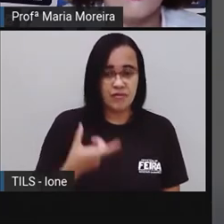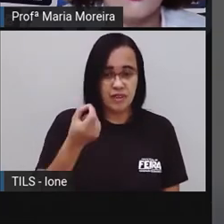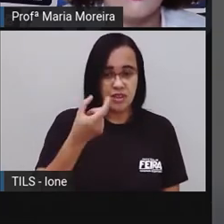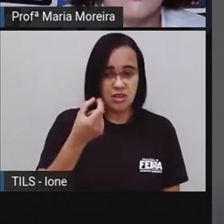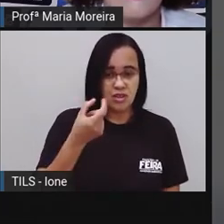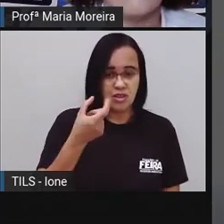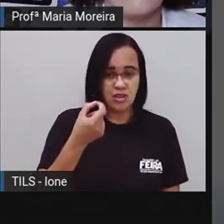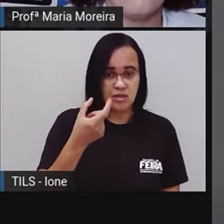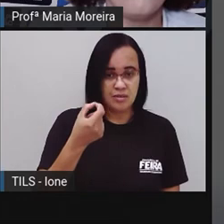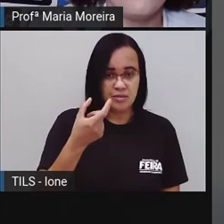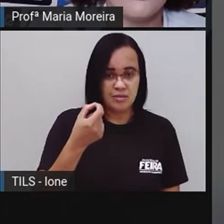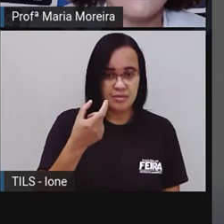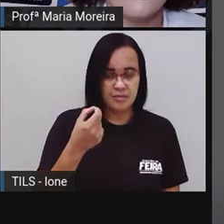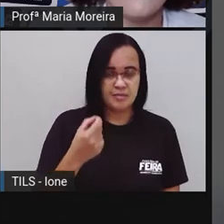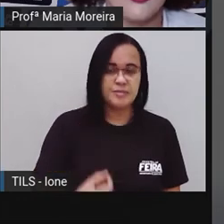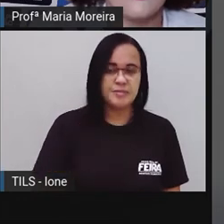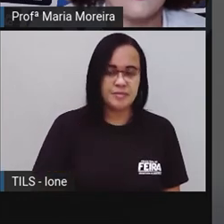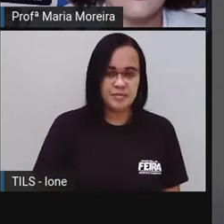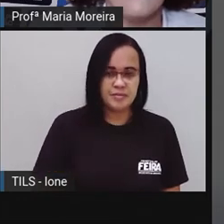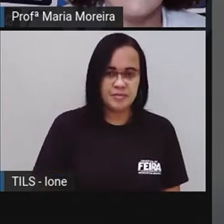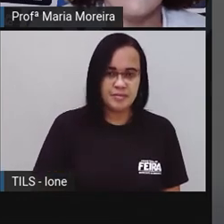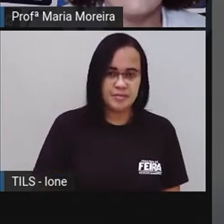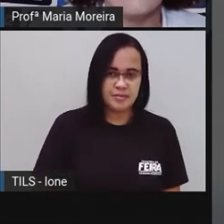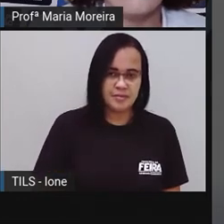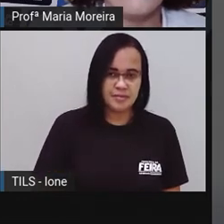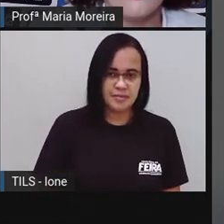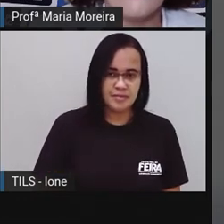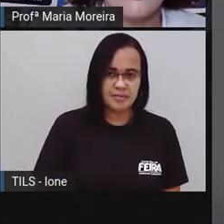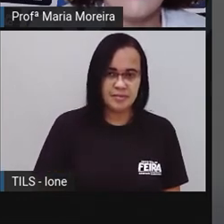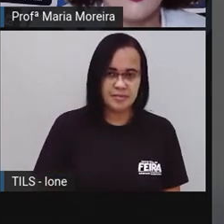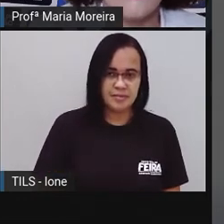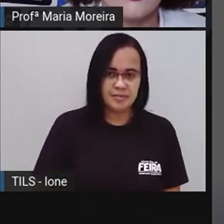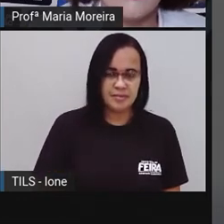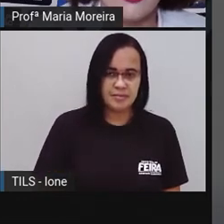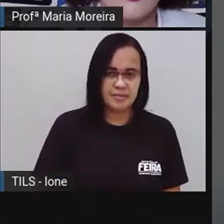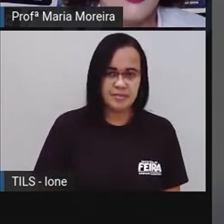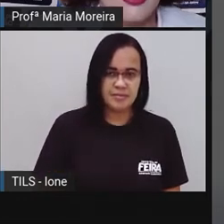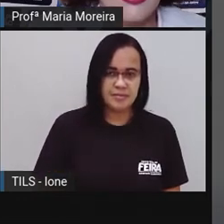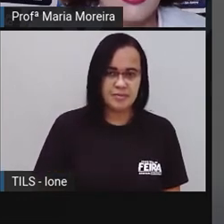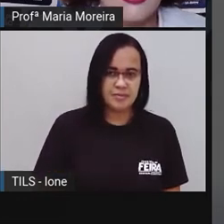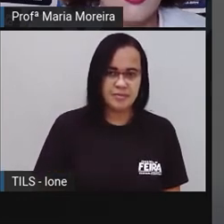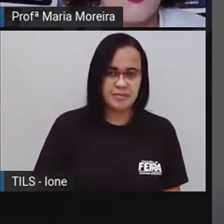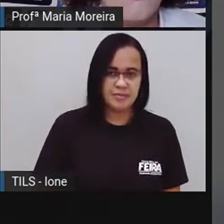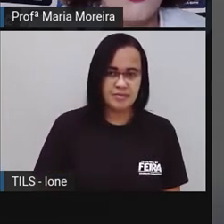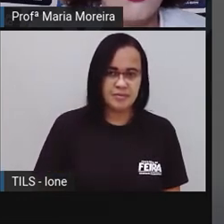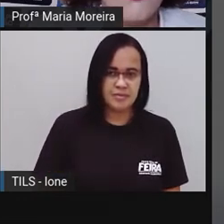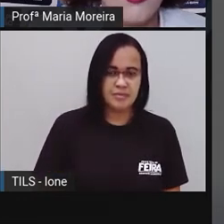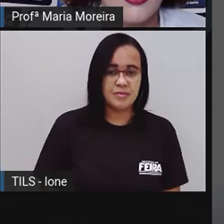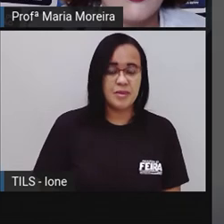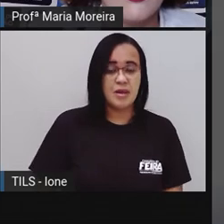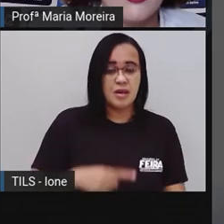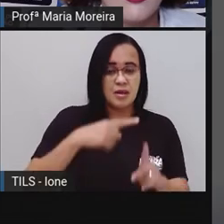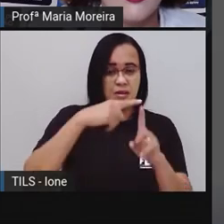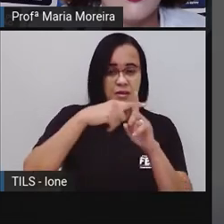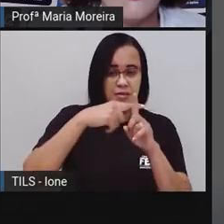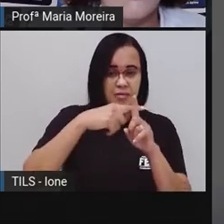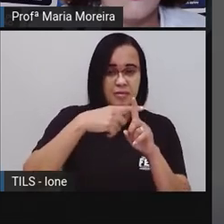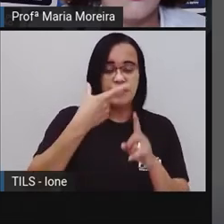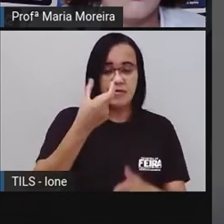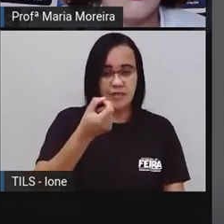Vinte. Então, eu tenho duas dezenas aqui e tenho duas dezenas aonde também? Aqui. Então, é vinte mais,